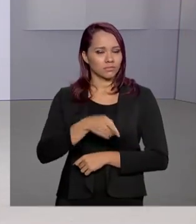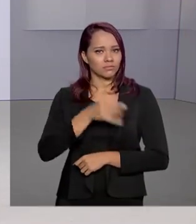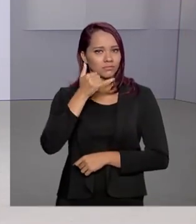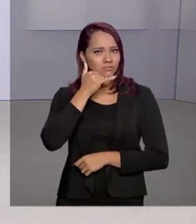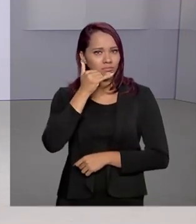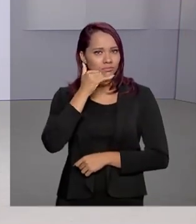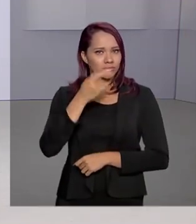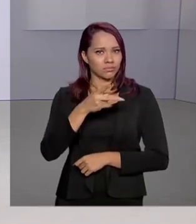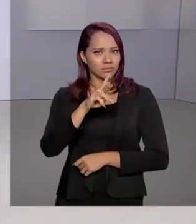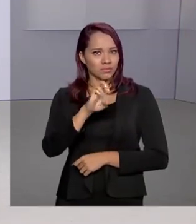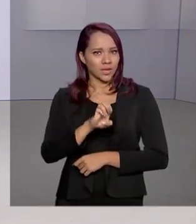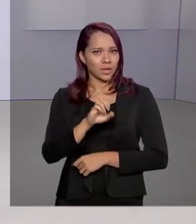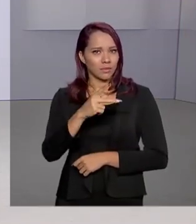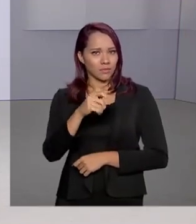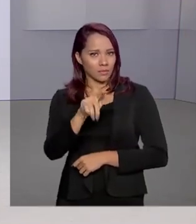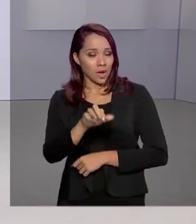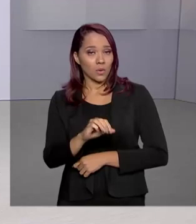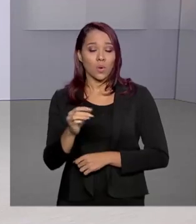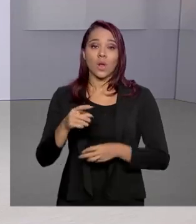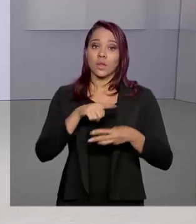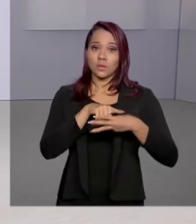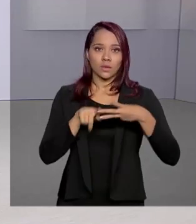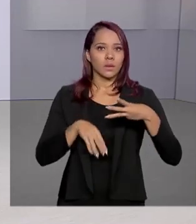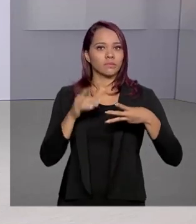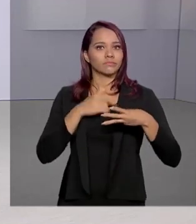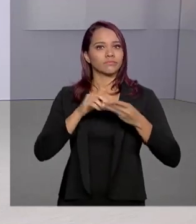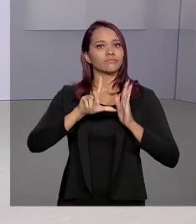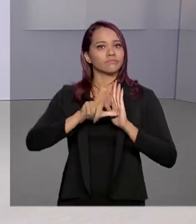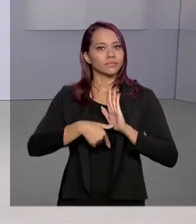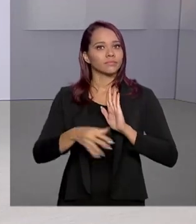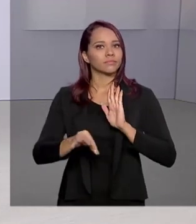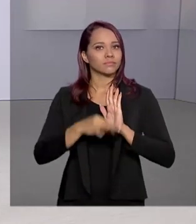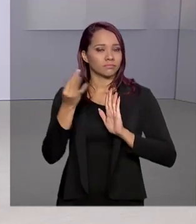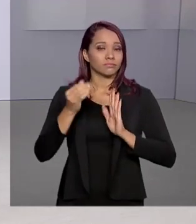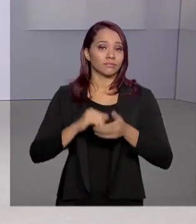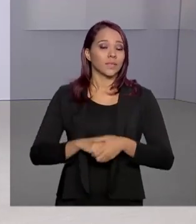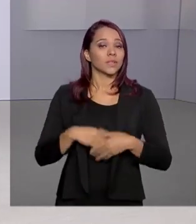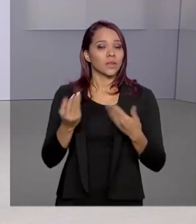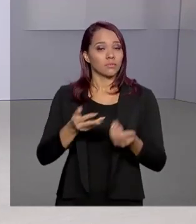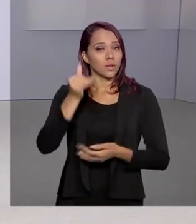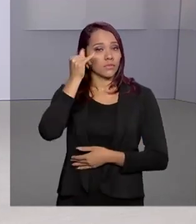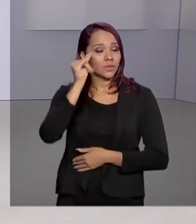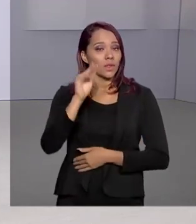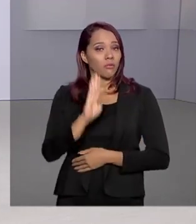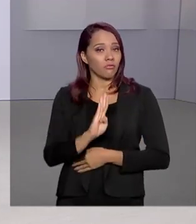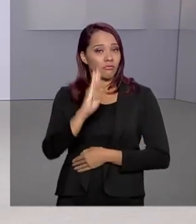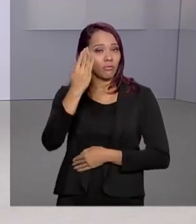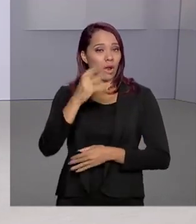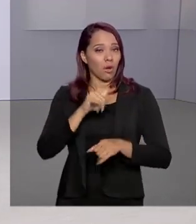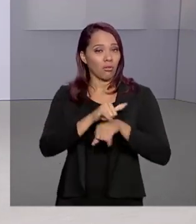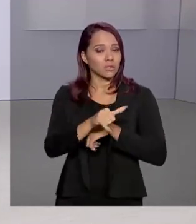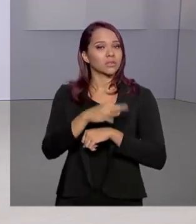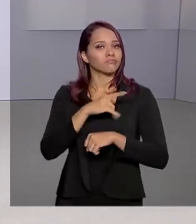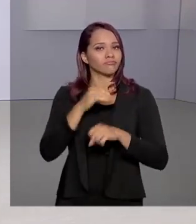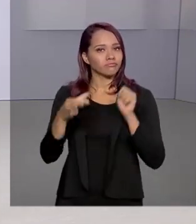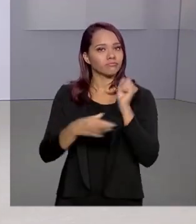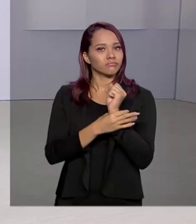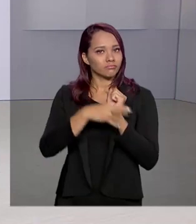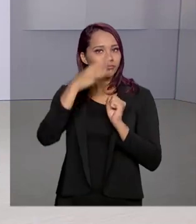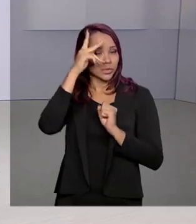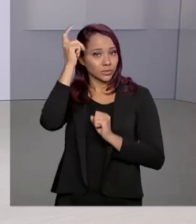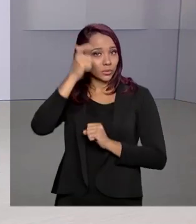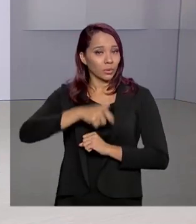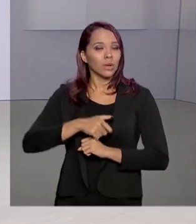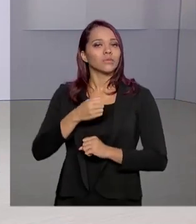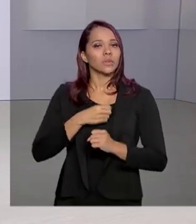pré-pagos do país, três têm irregularidades no cadastro. Afim de evitar fraudes e dar mais segurança aos consumidores, foi